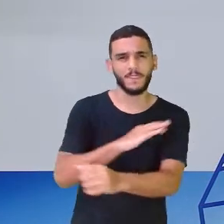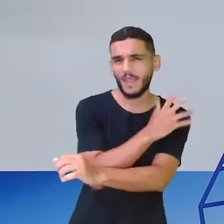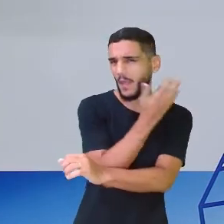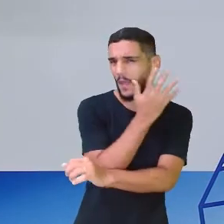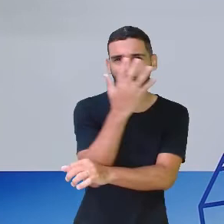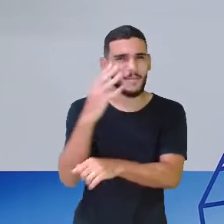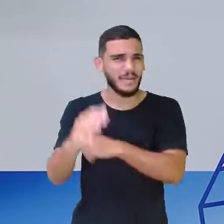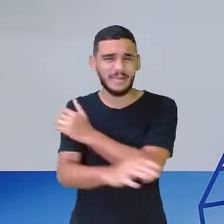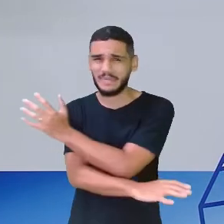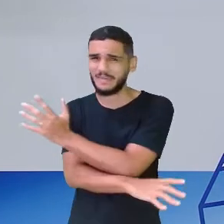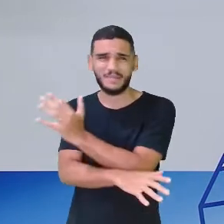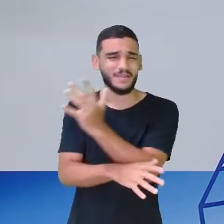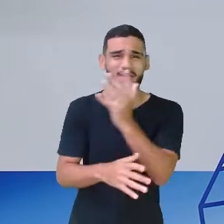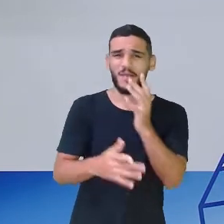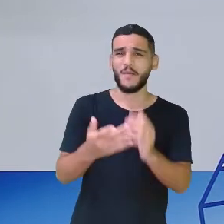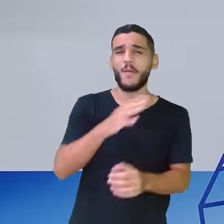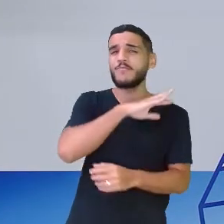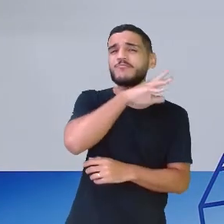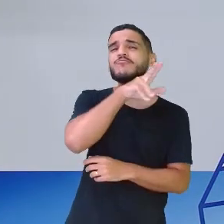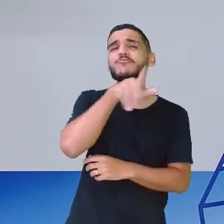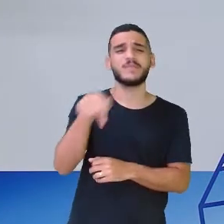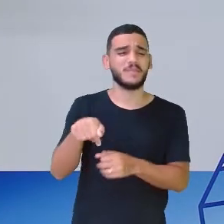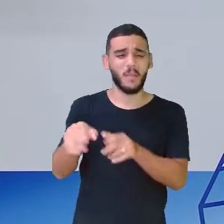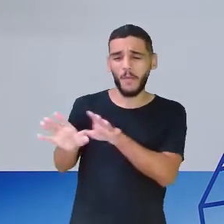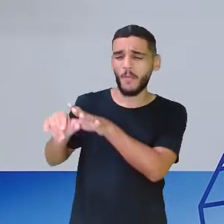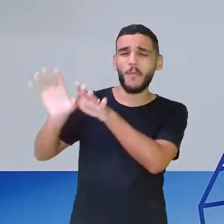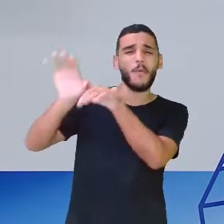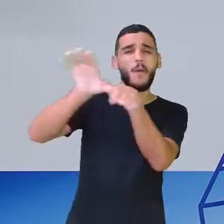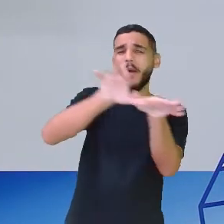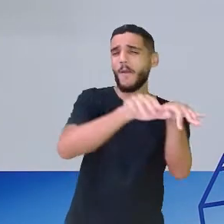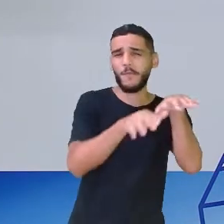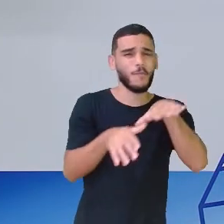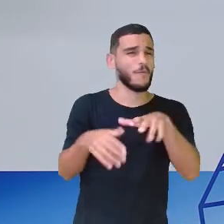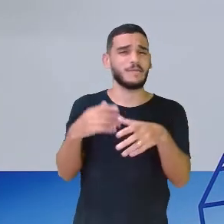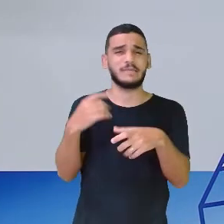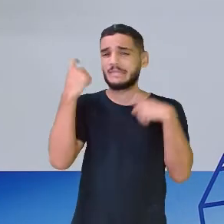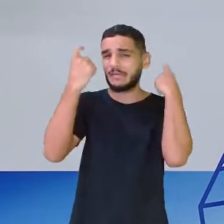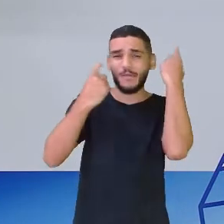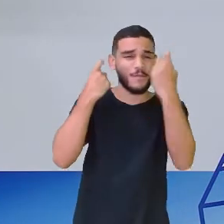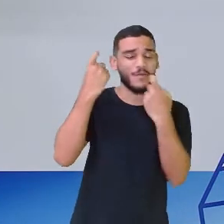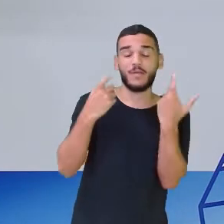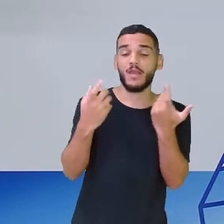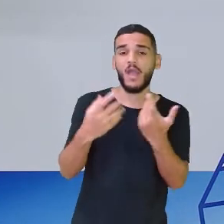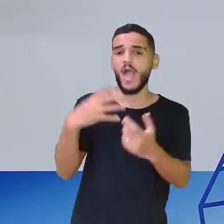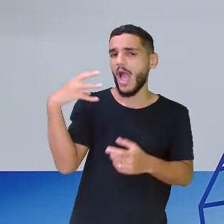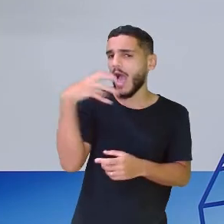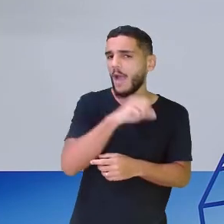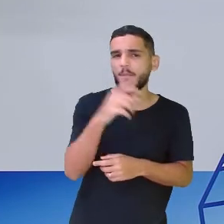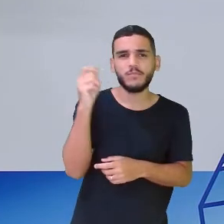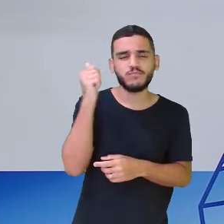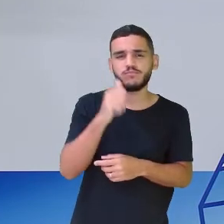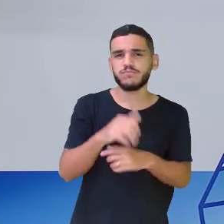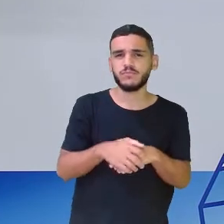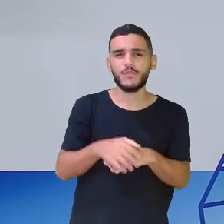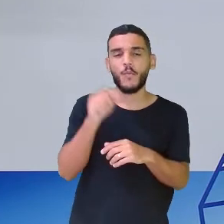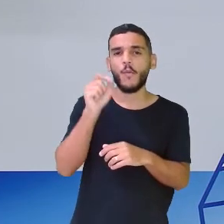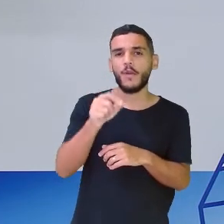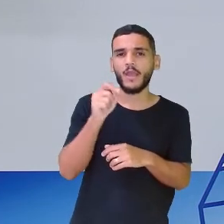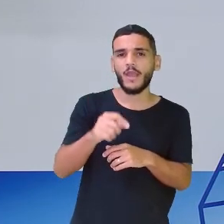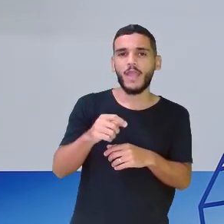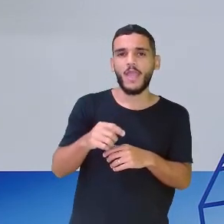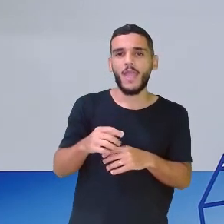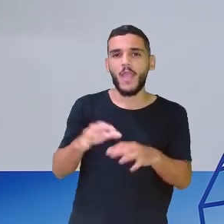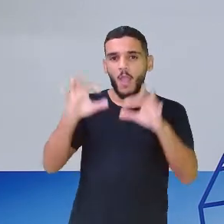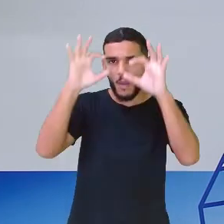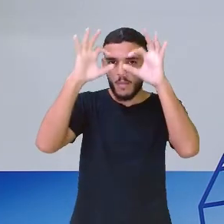agitada com a notícia e logo dona coruja, investigadora das